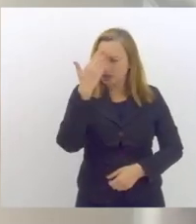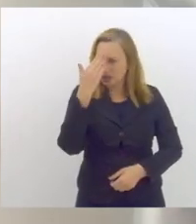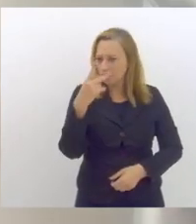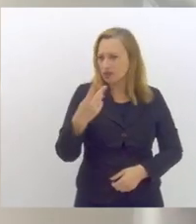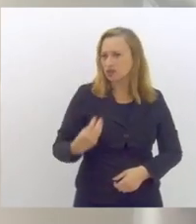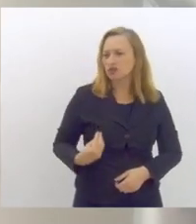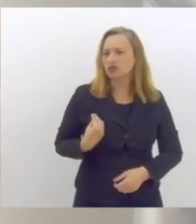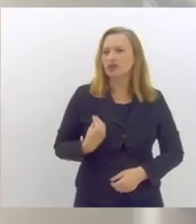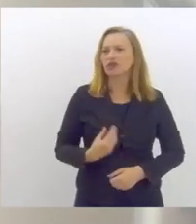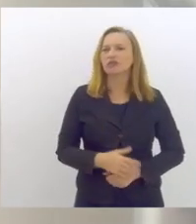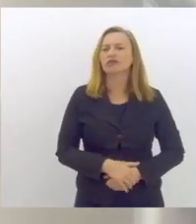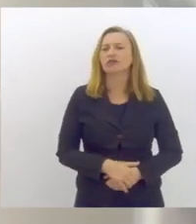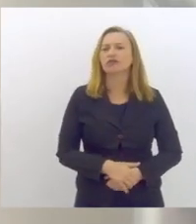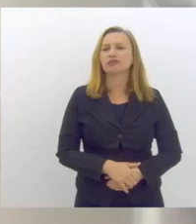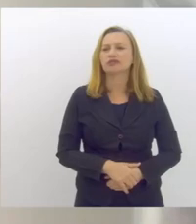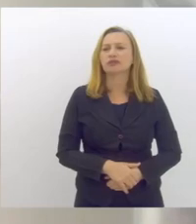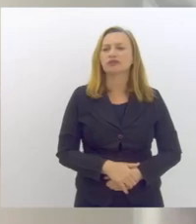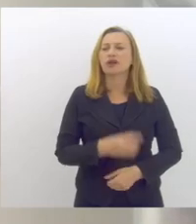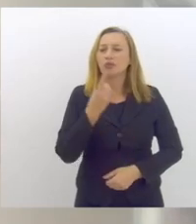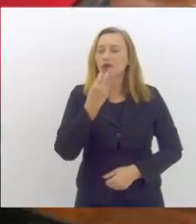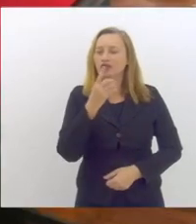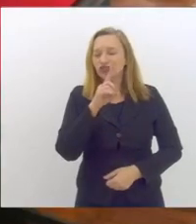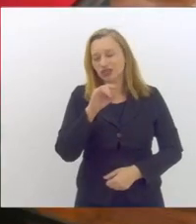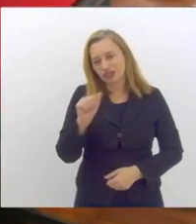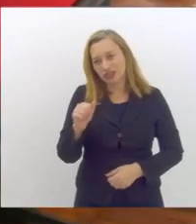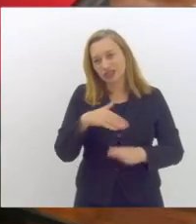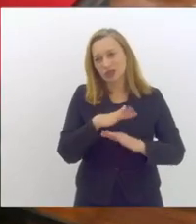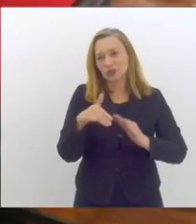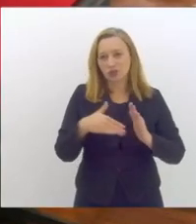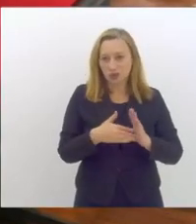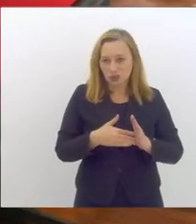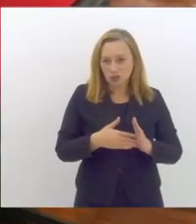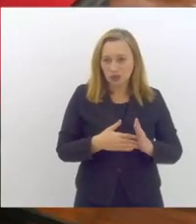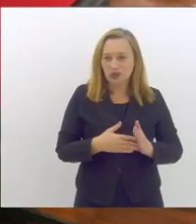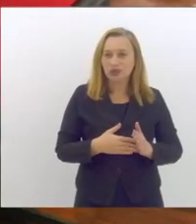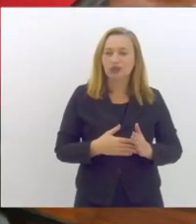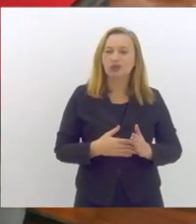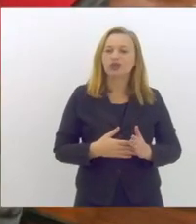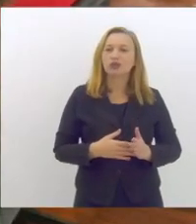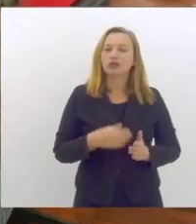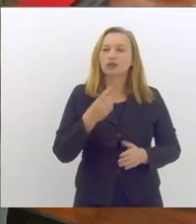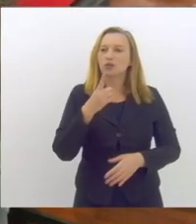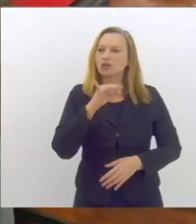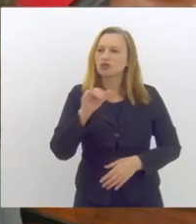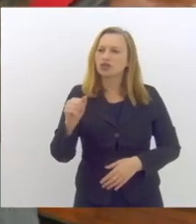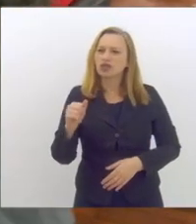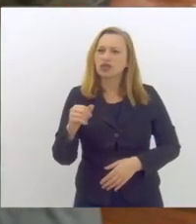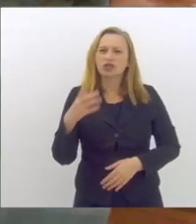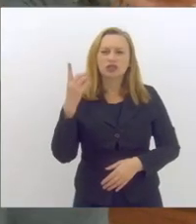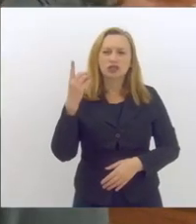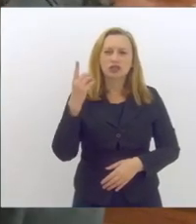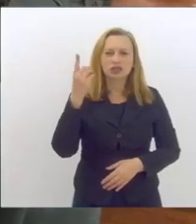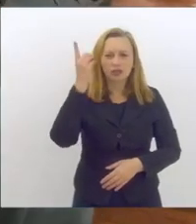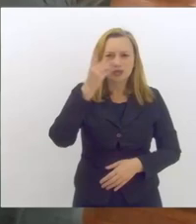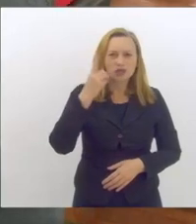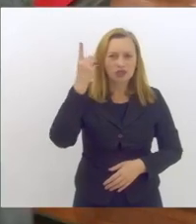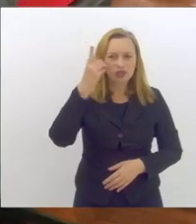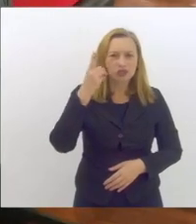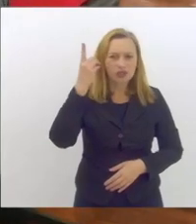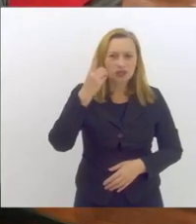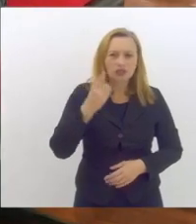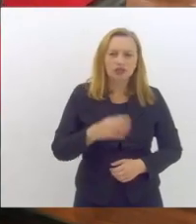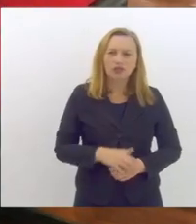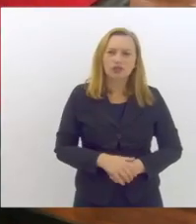presença Bom dia a todos e todas Bom dia deputado Bom dia Pessoal,